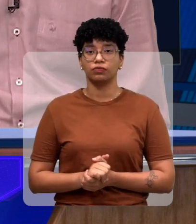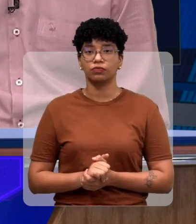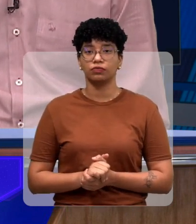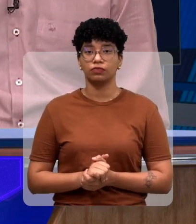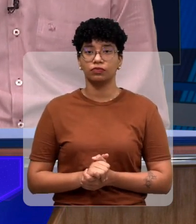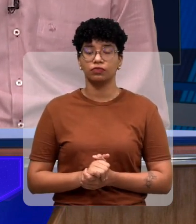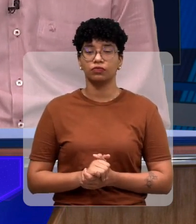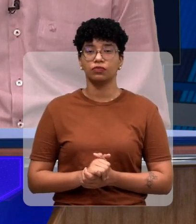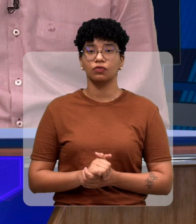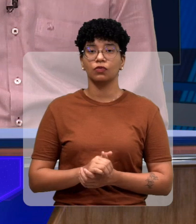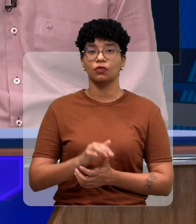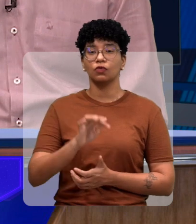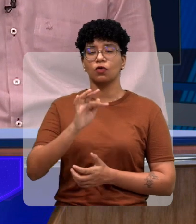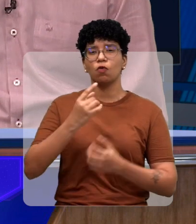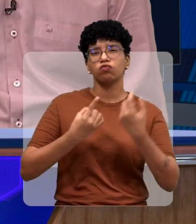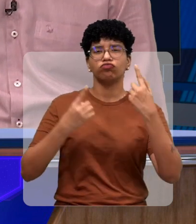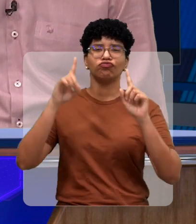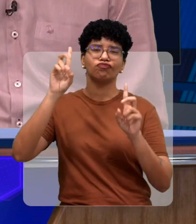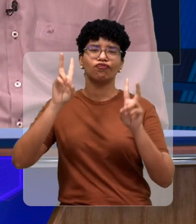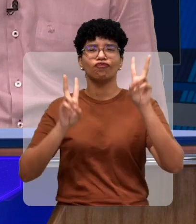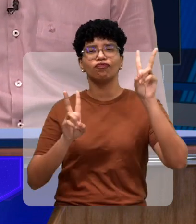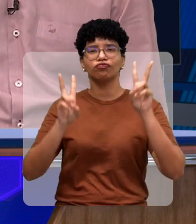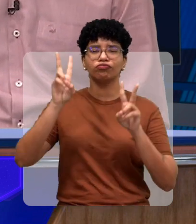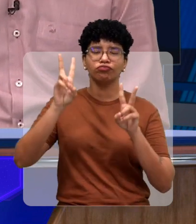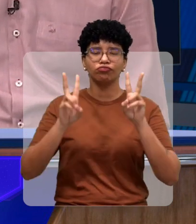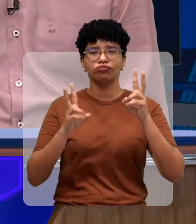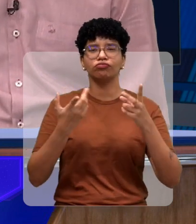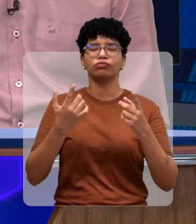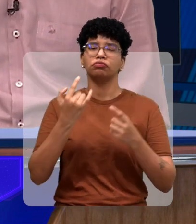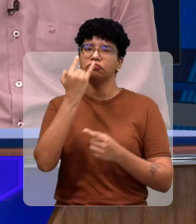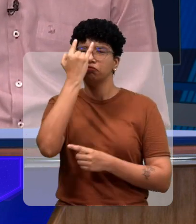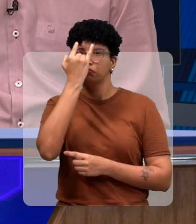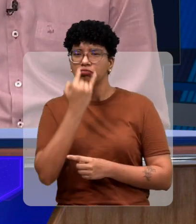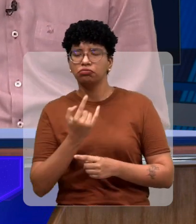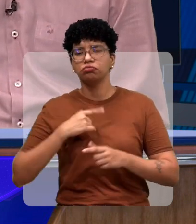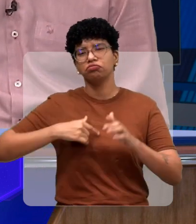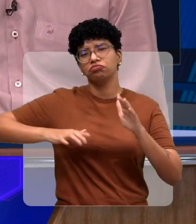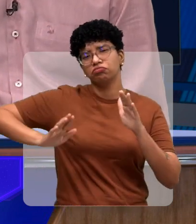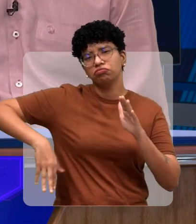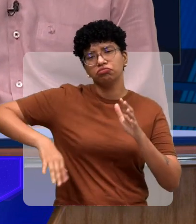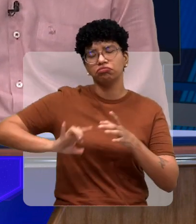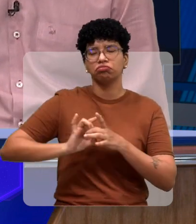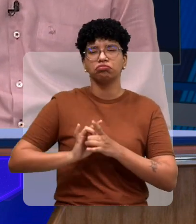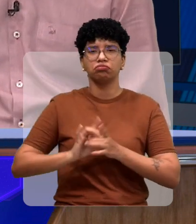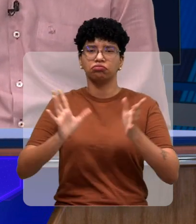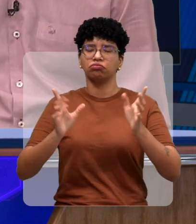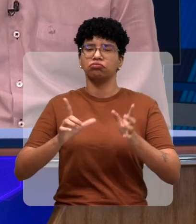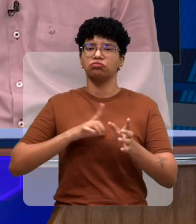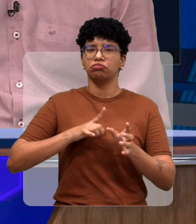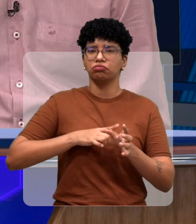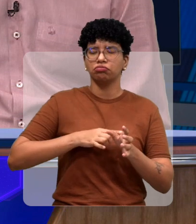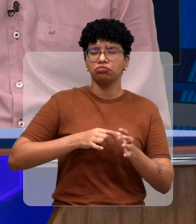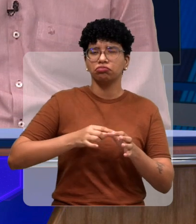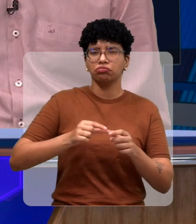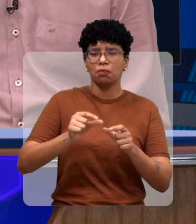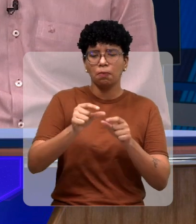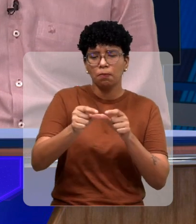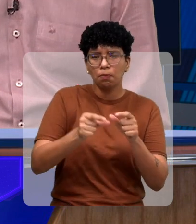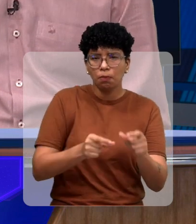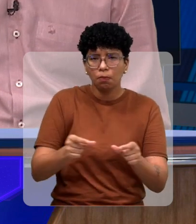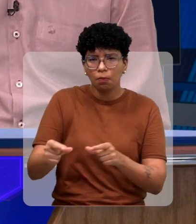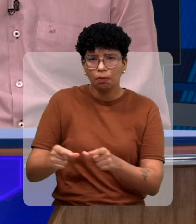que é denominado folia de cego música ao vivo piscina liberada torneio de dominó